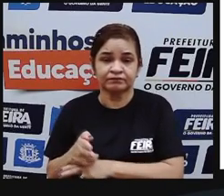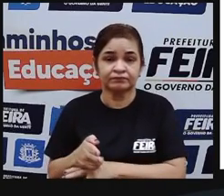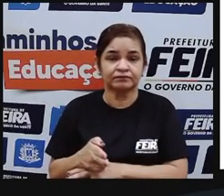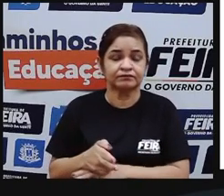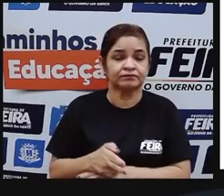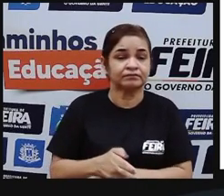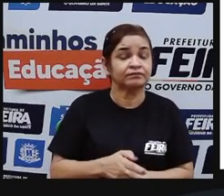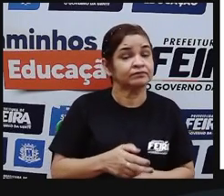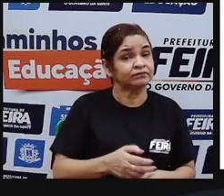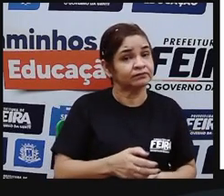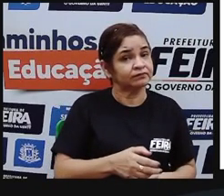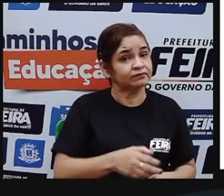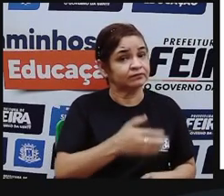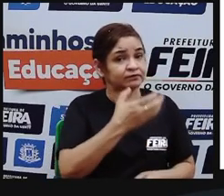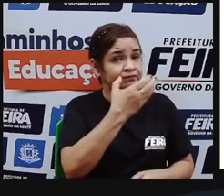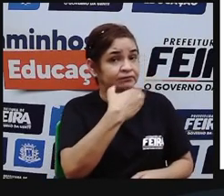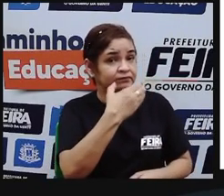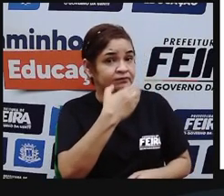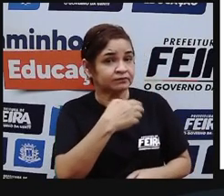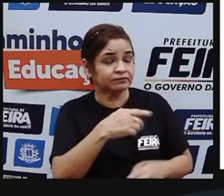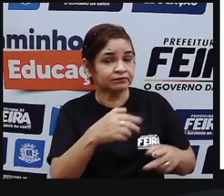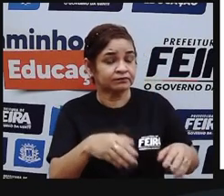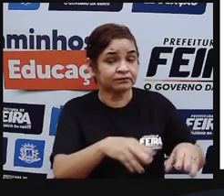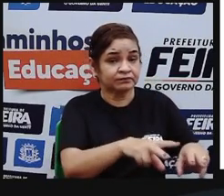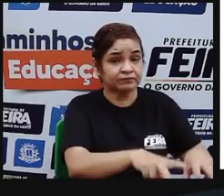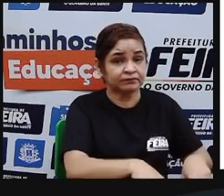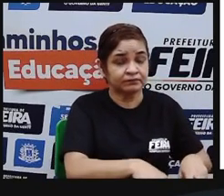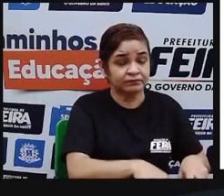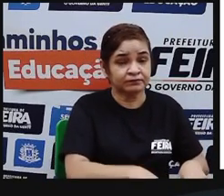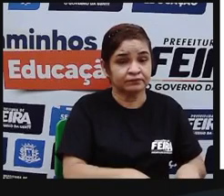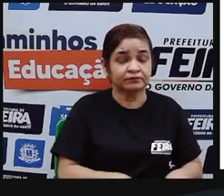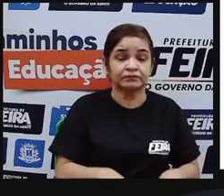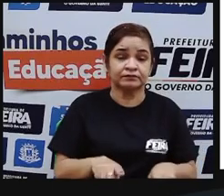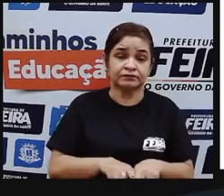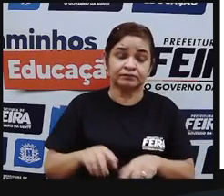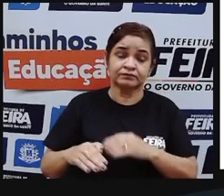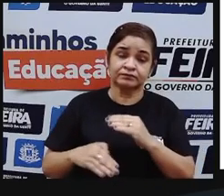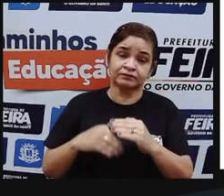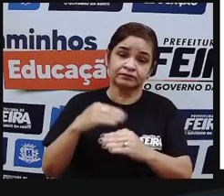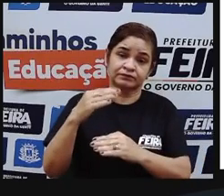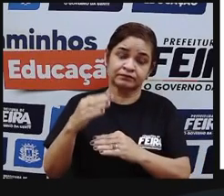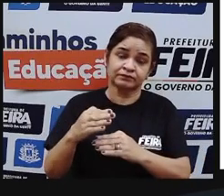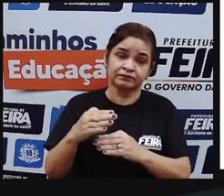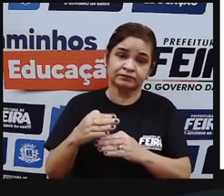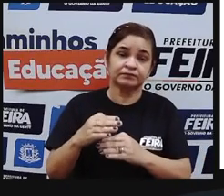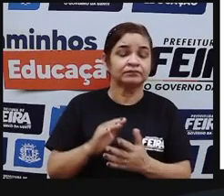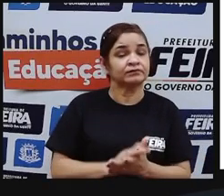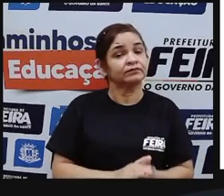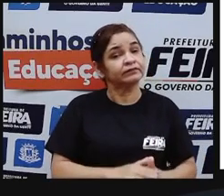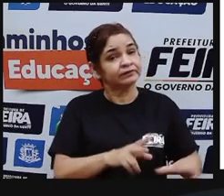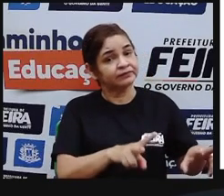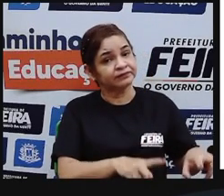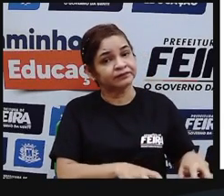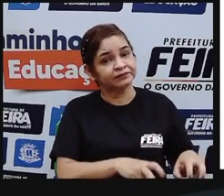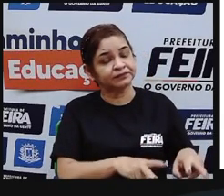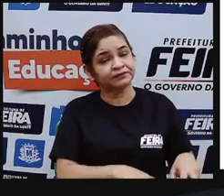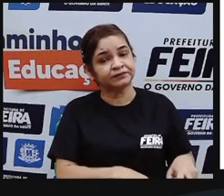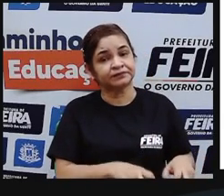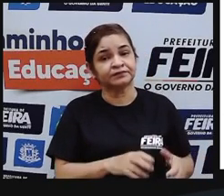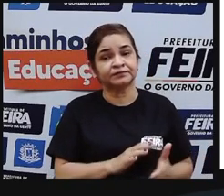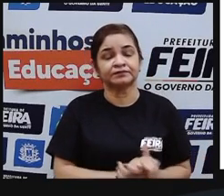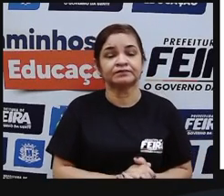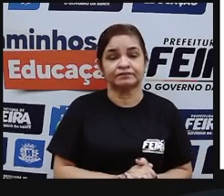frutas e raízes. E algumas dessas nações também desenvolveram a agricultura. Principalmente a agricultura de